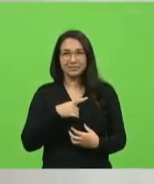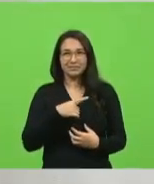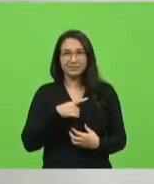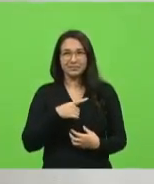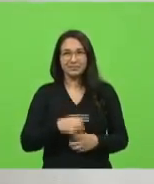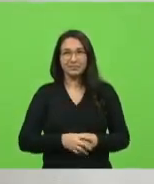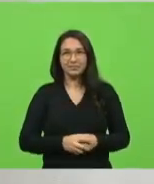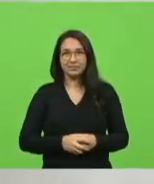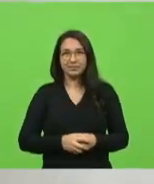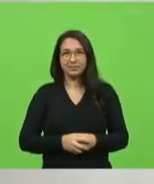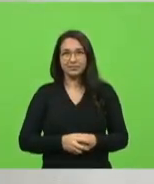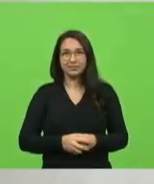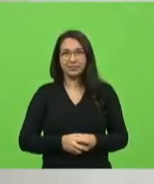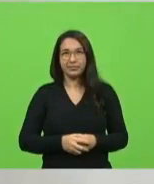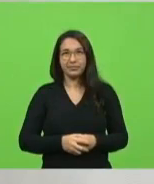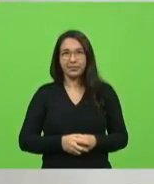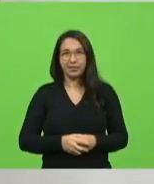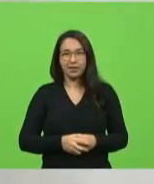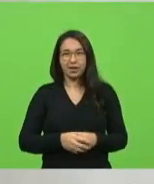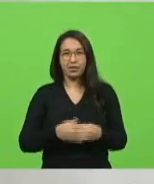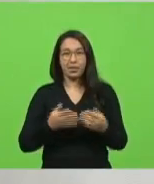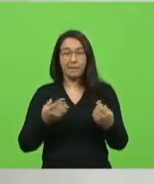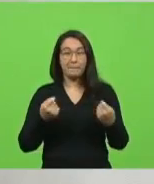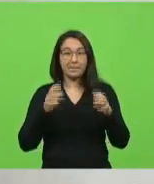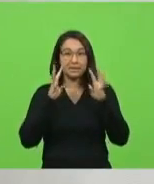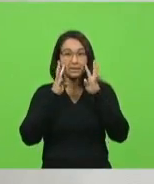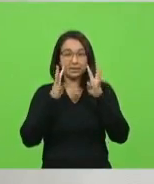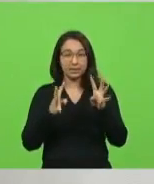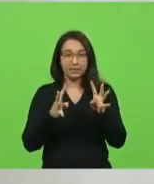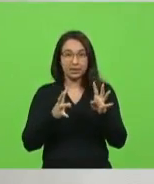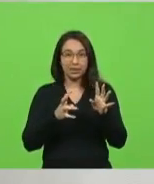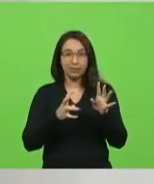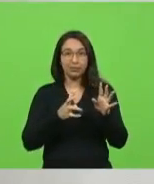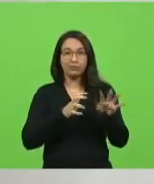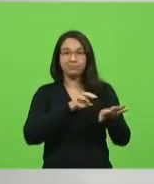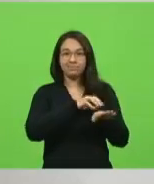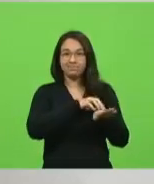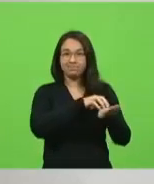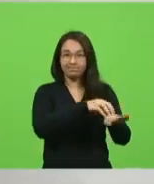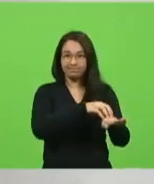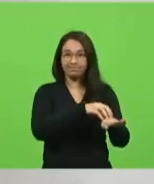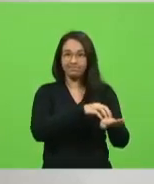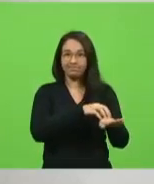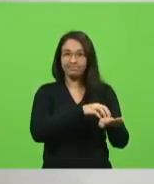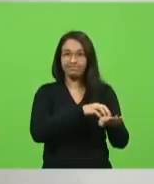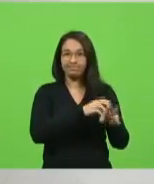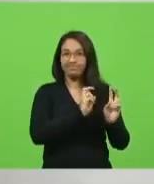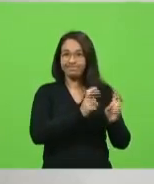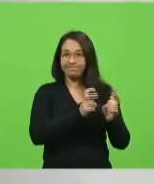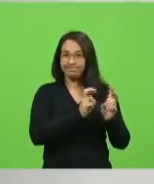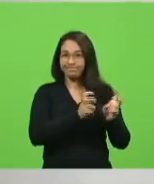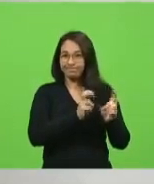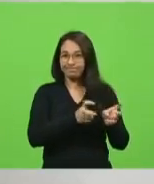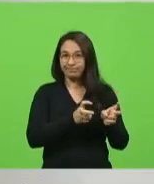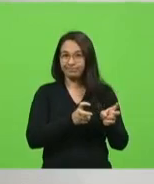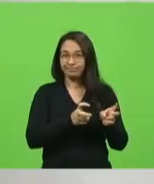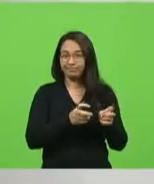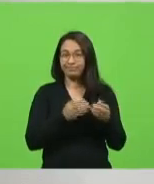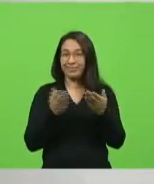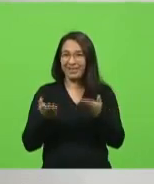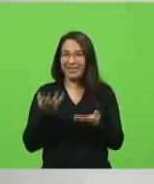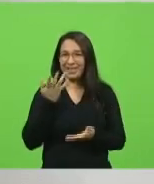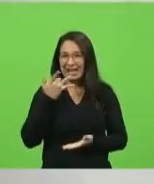Para finalizar, vamos olhar aqui a situação do transporte público urbano. Gente, se você mandasse a conta matemática para uma criança de